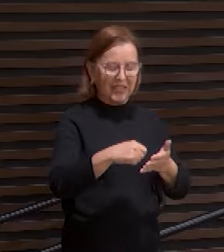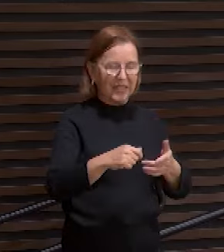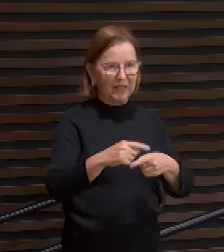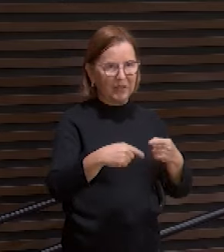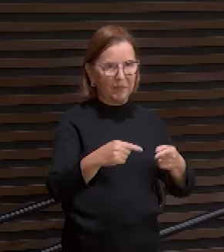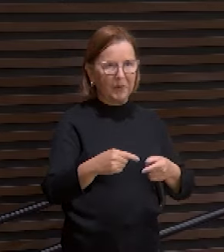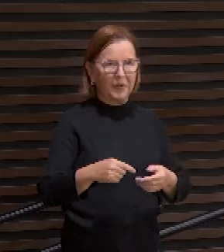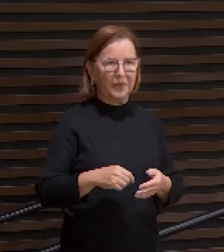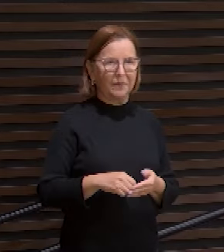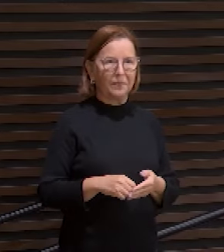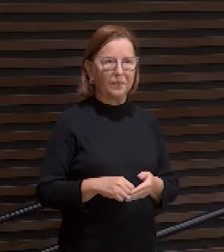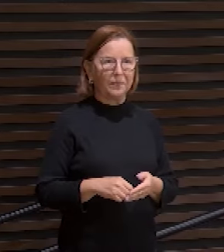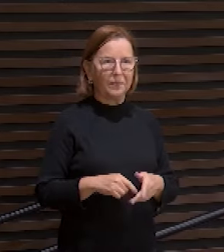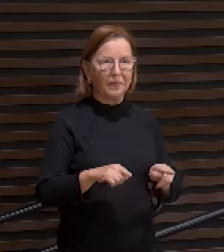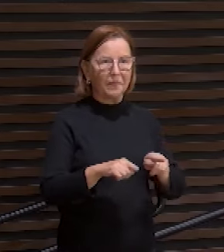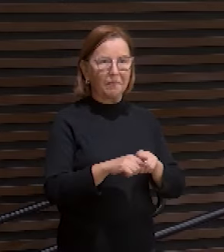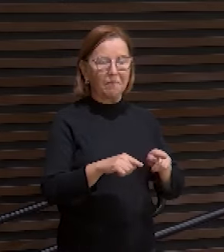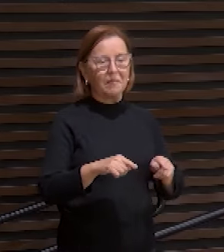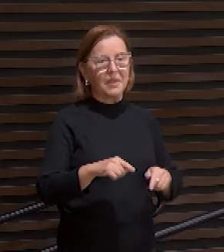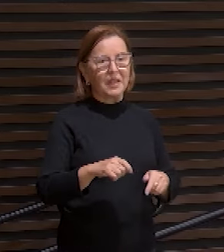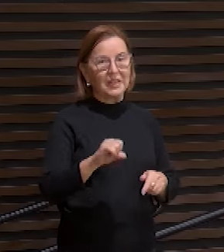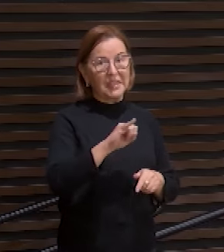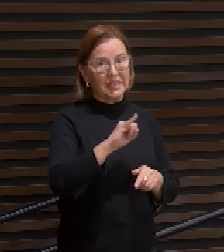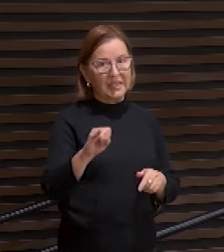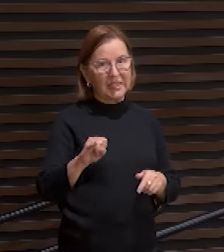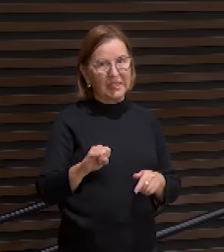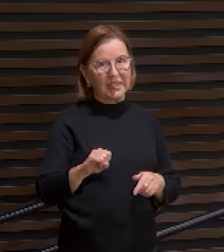Jesus, ao passo que Isaías escreveu sete séculos antes.